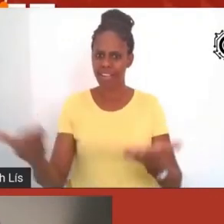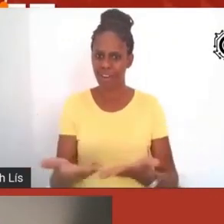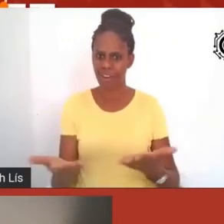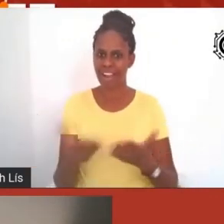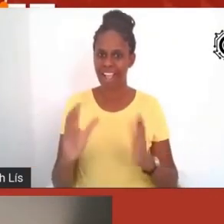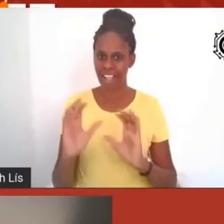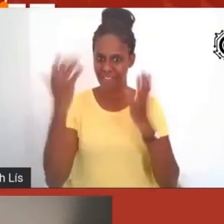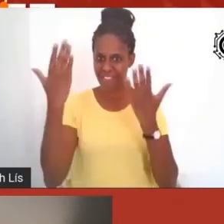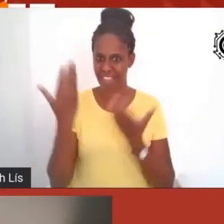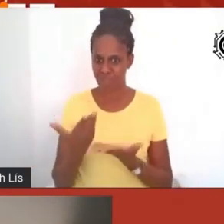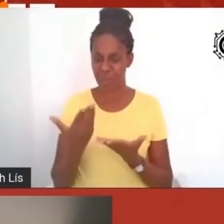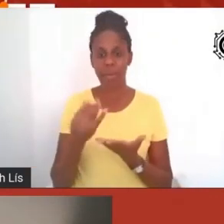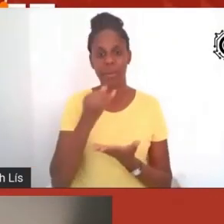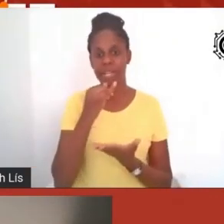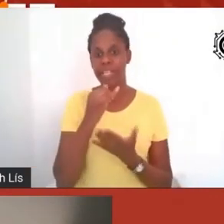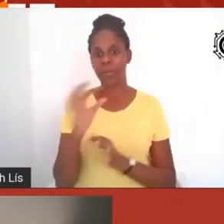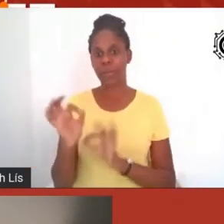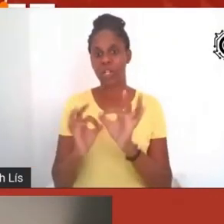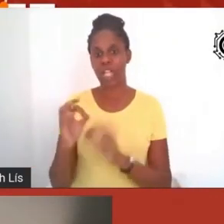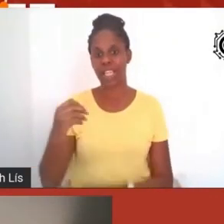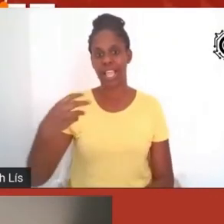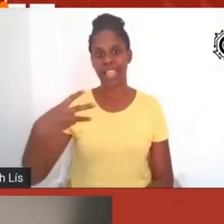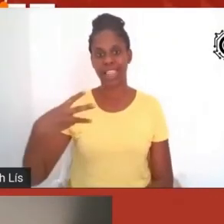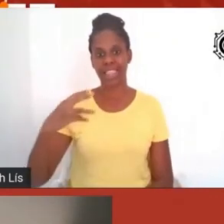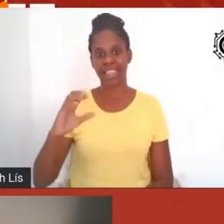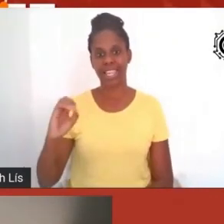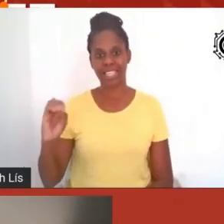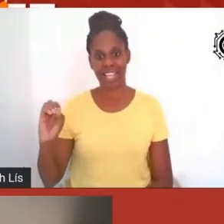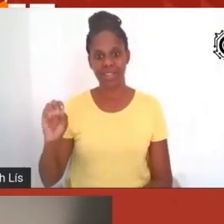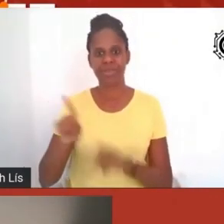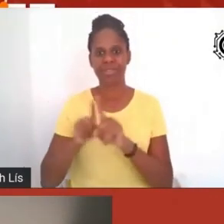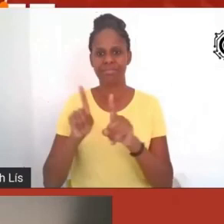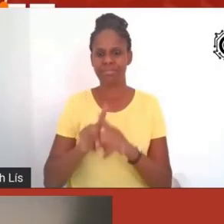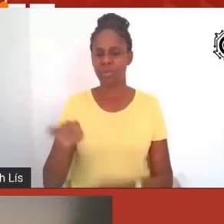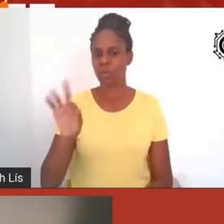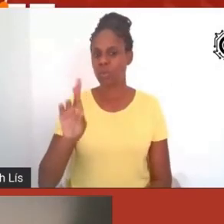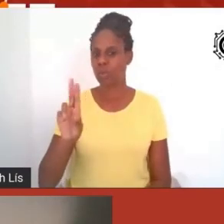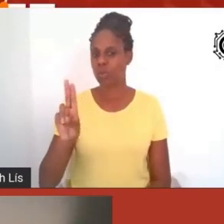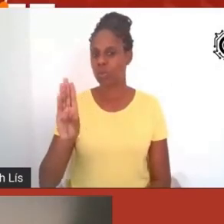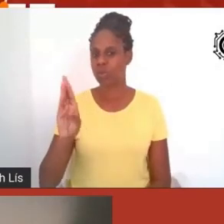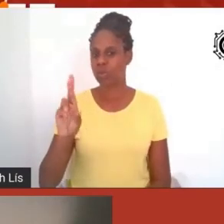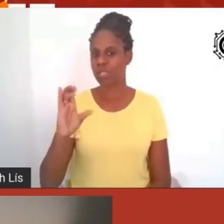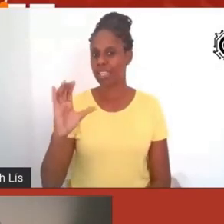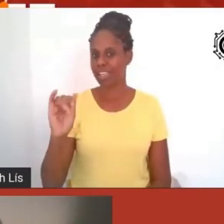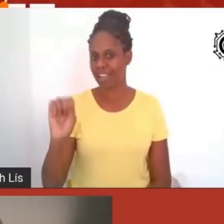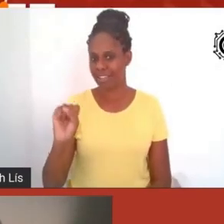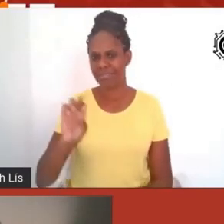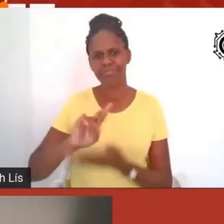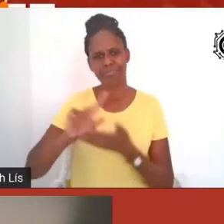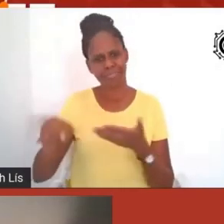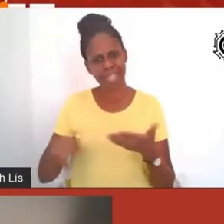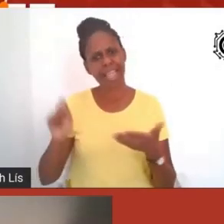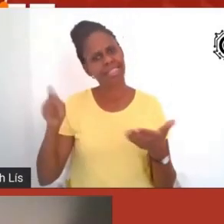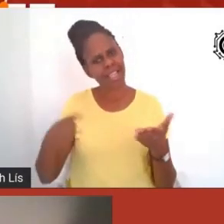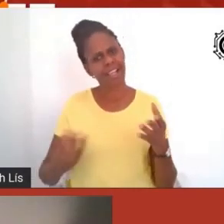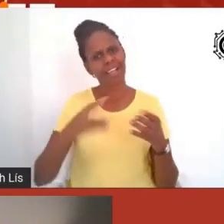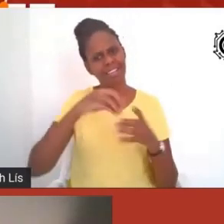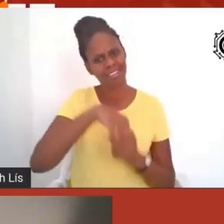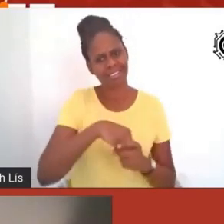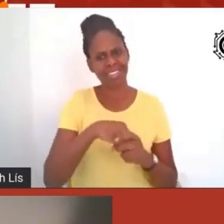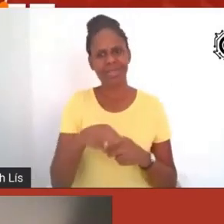estratégia 300 por exemplo a questão das rubricas acho que é muito interessante para vocês